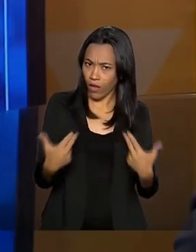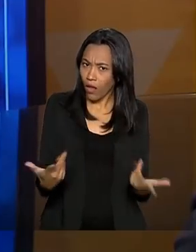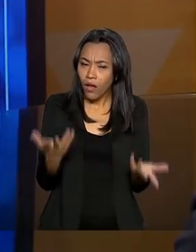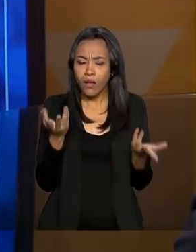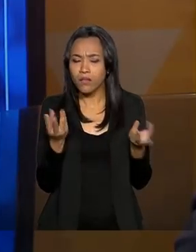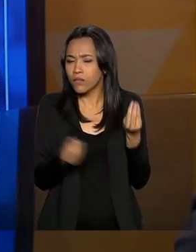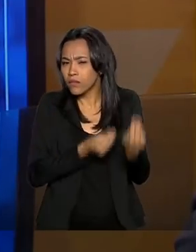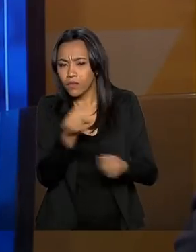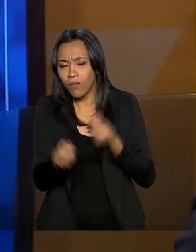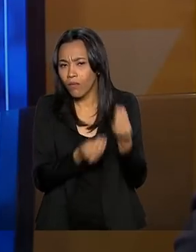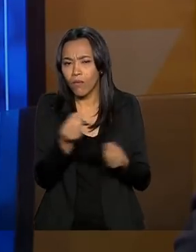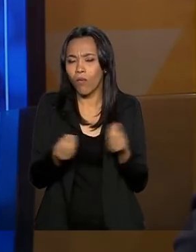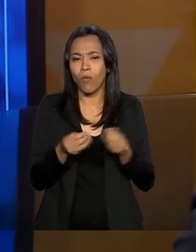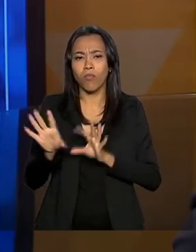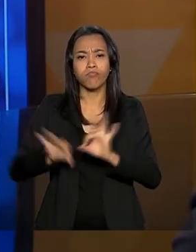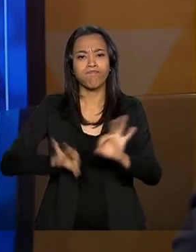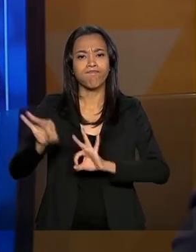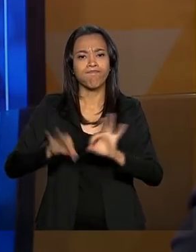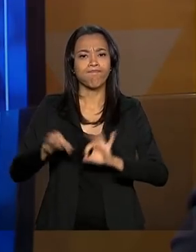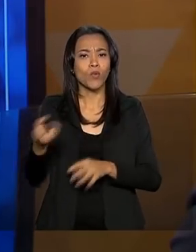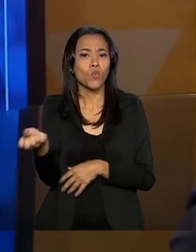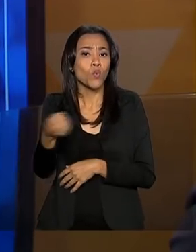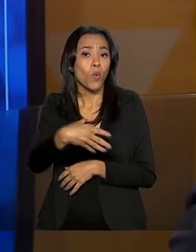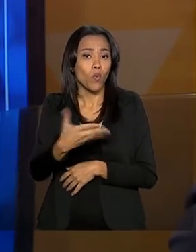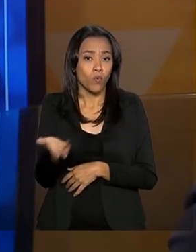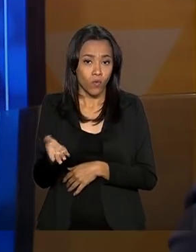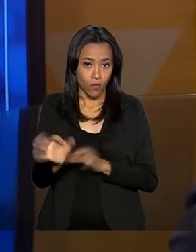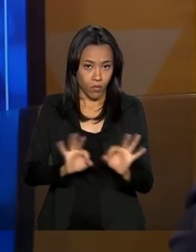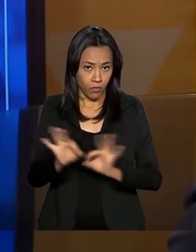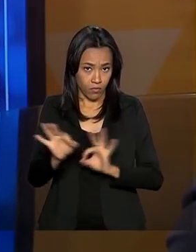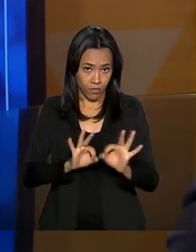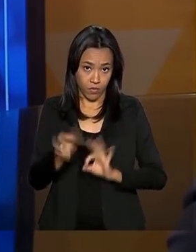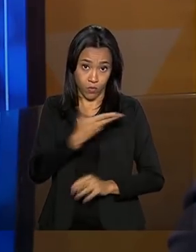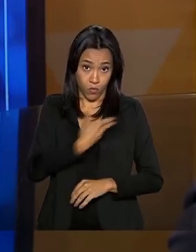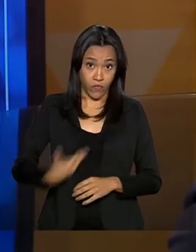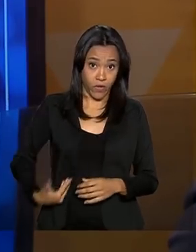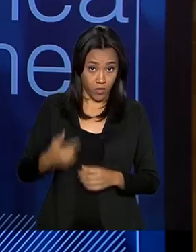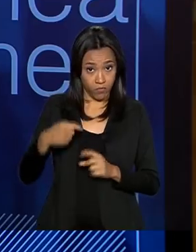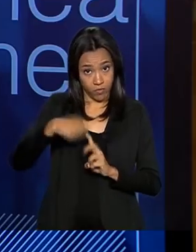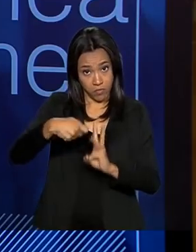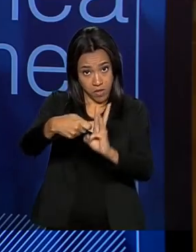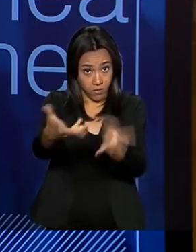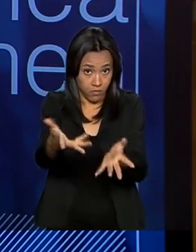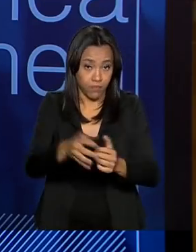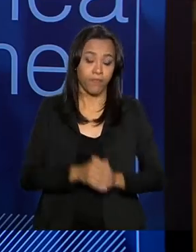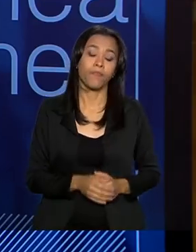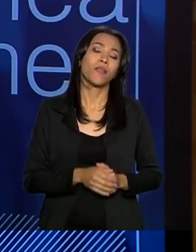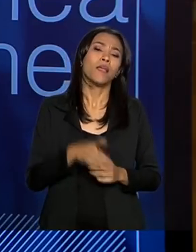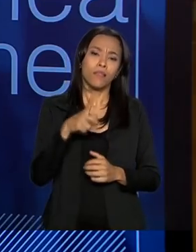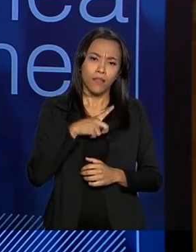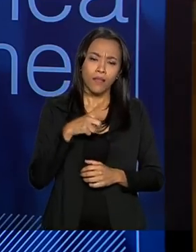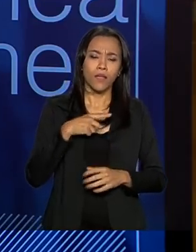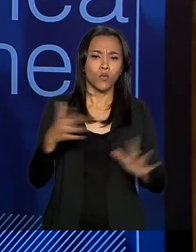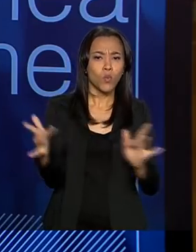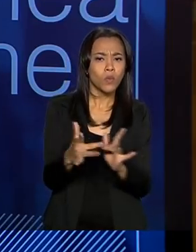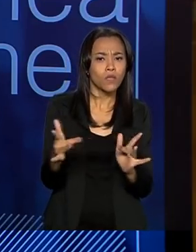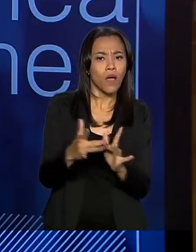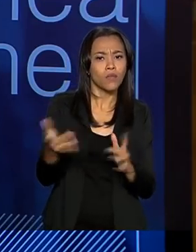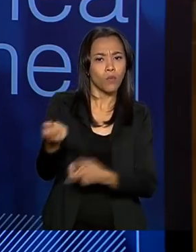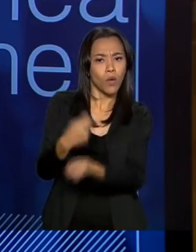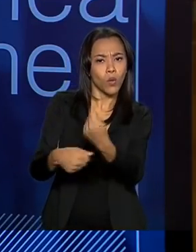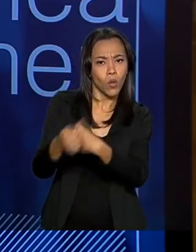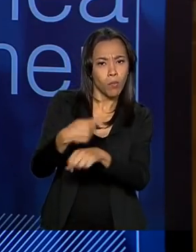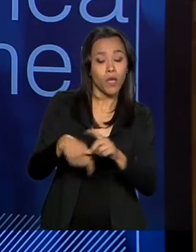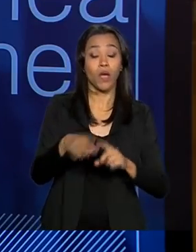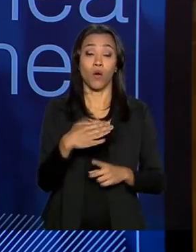atualizações? O o governo traz de novo no Minha Casa Minha Vida para os próximos meses? Está sendo feito um trabalho junto com a economia. Afinal de contas, a Caixa